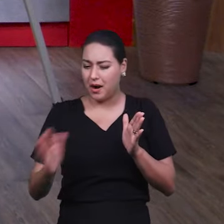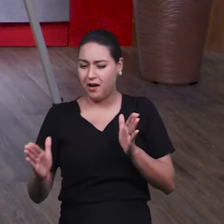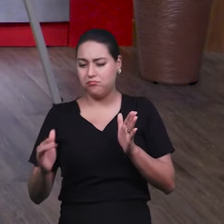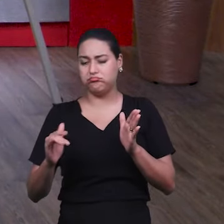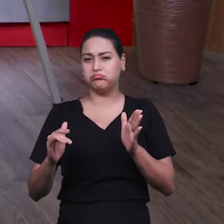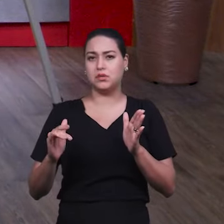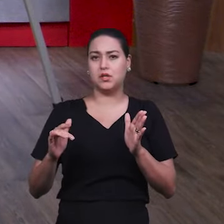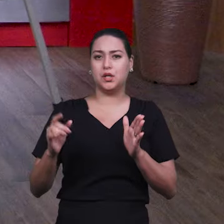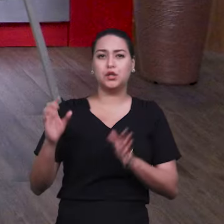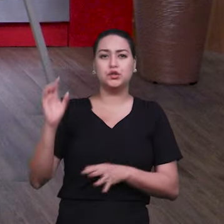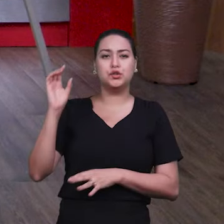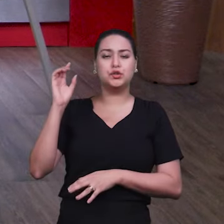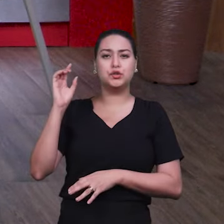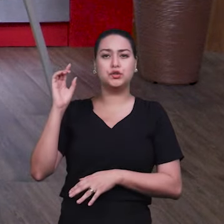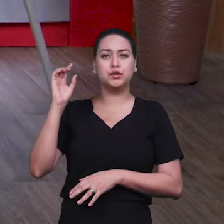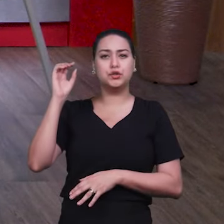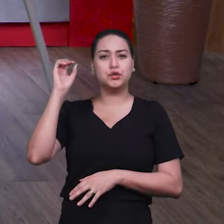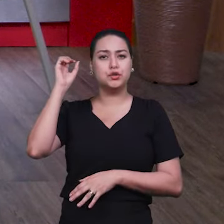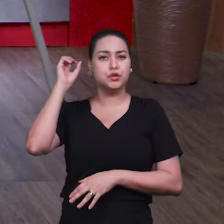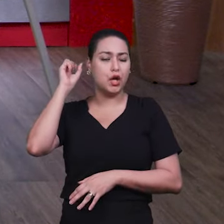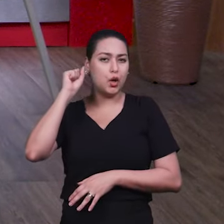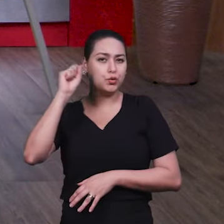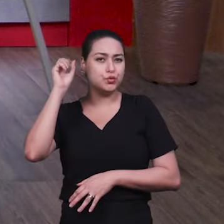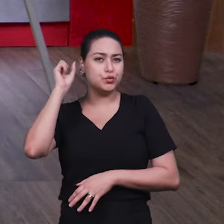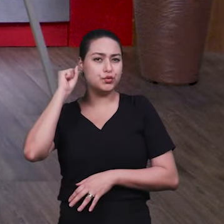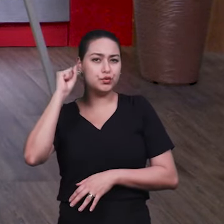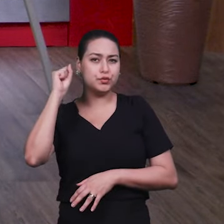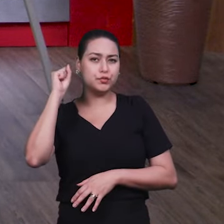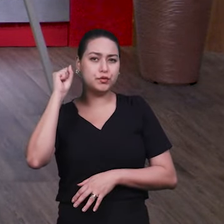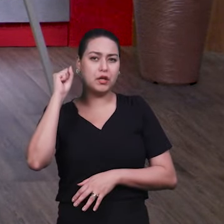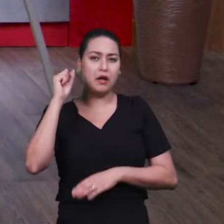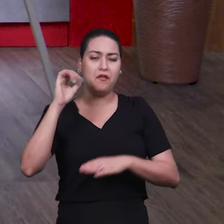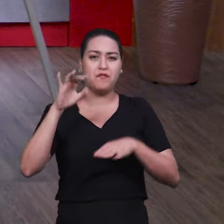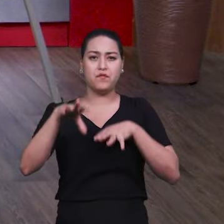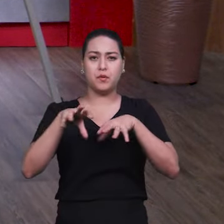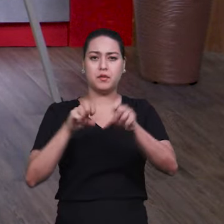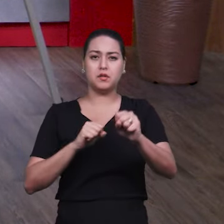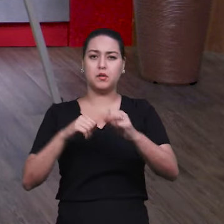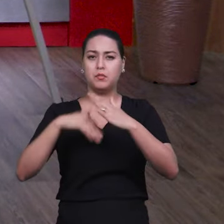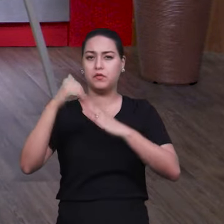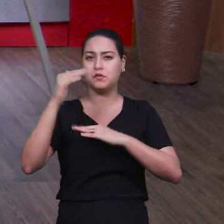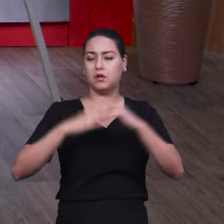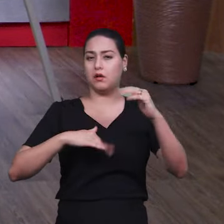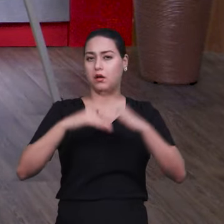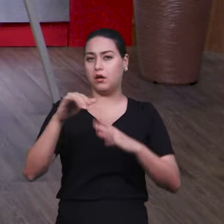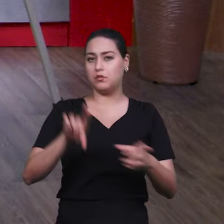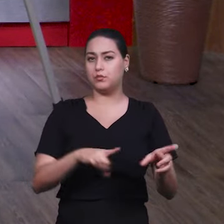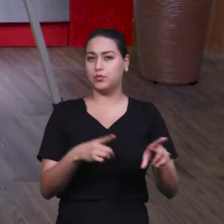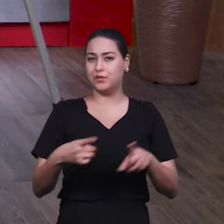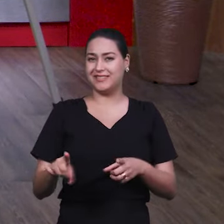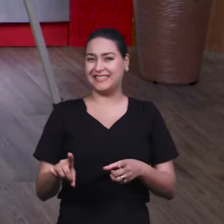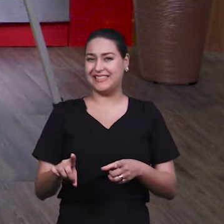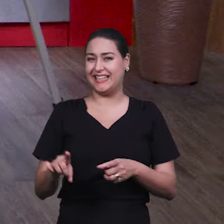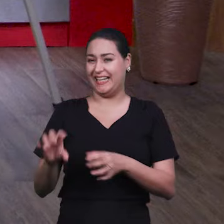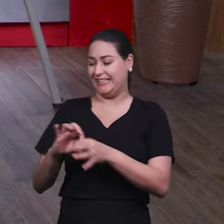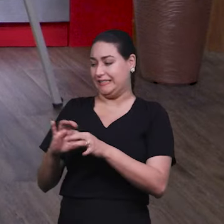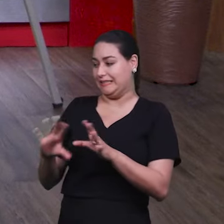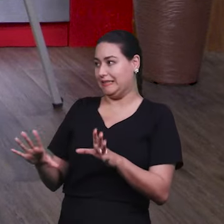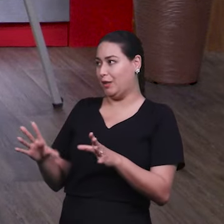na formação de um profissional da música? Qualquer um dos dois aí